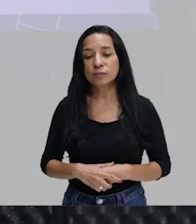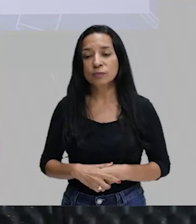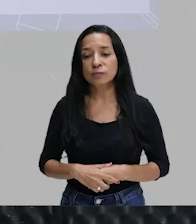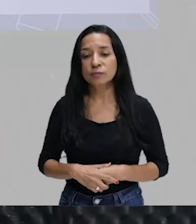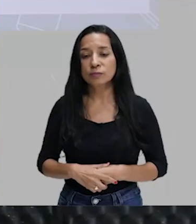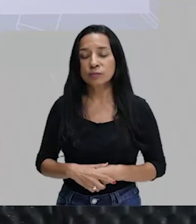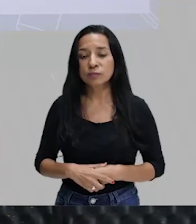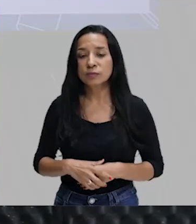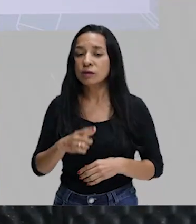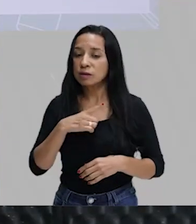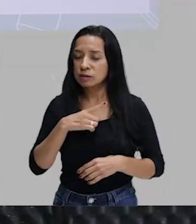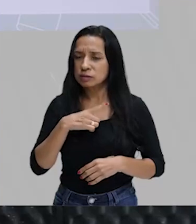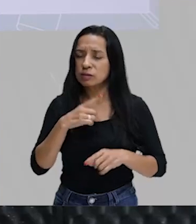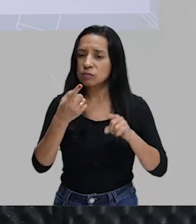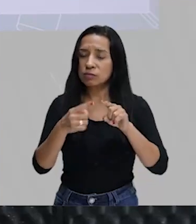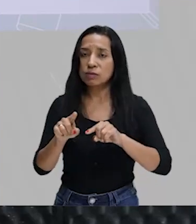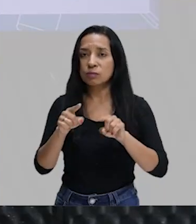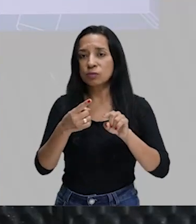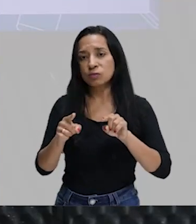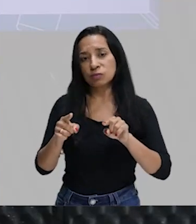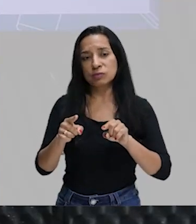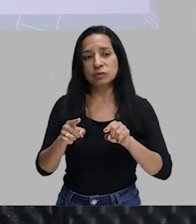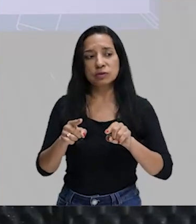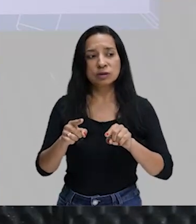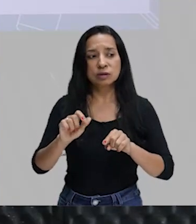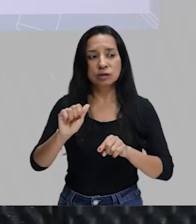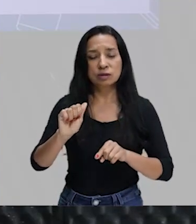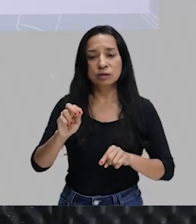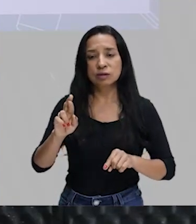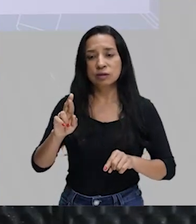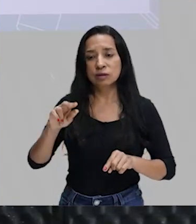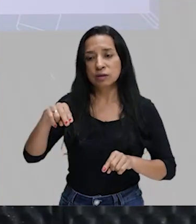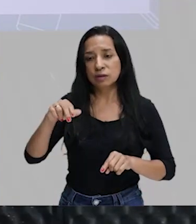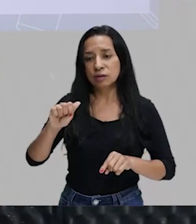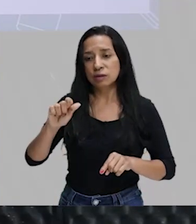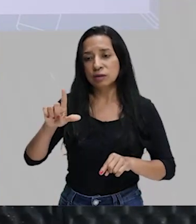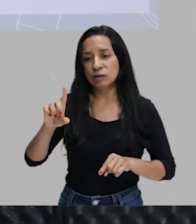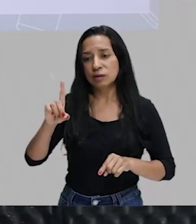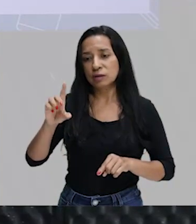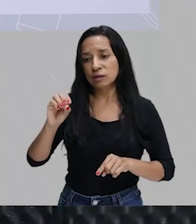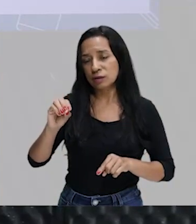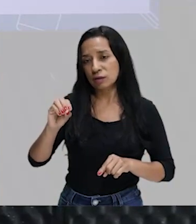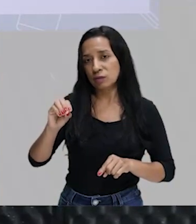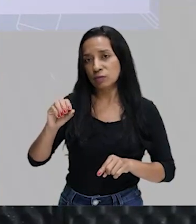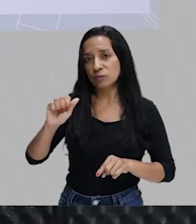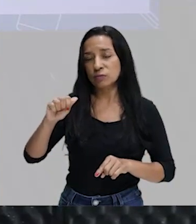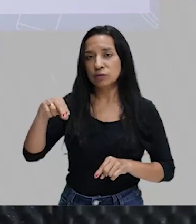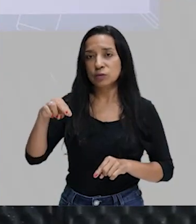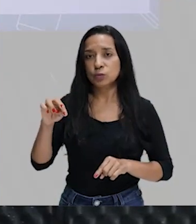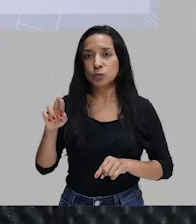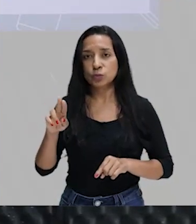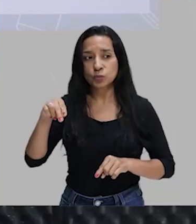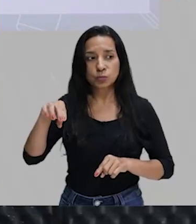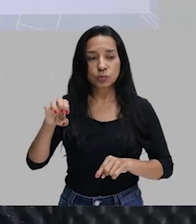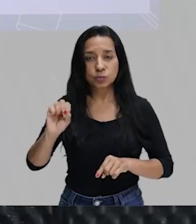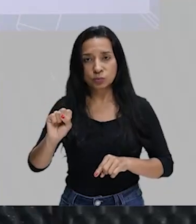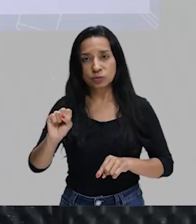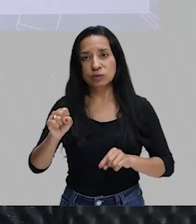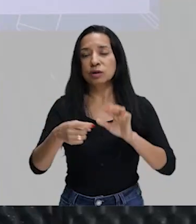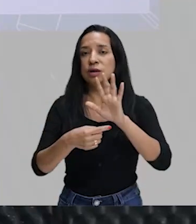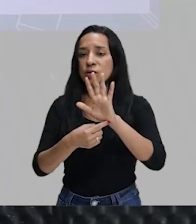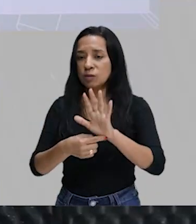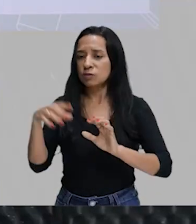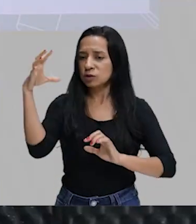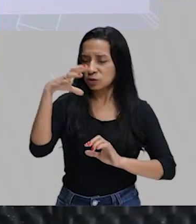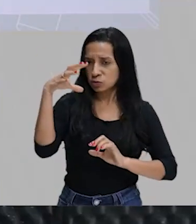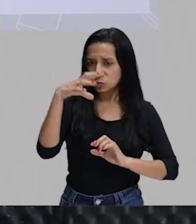Tem uma canção do Arnaldo Antunes que fala muito de chuva. De chuva, de cheiro,